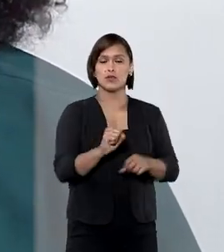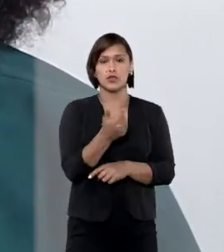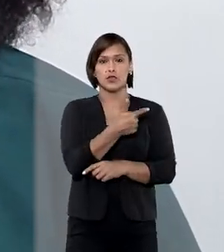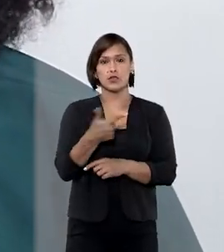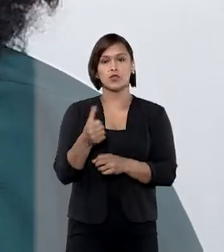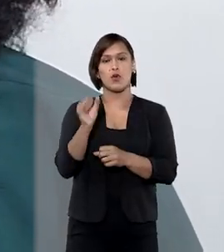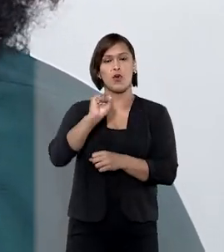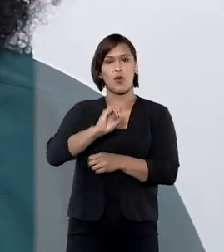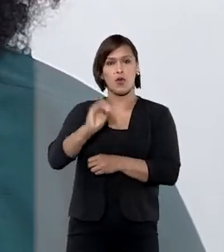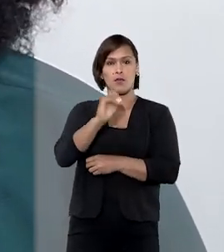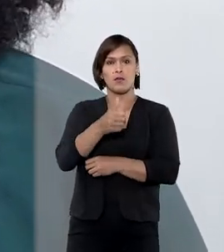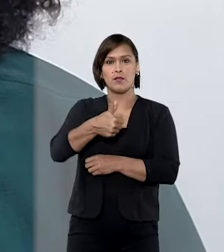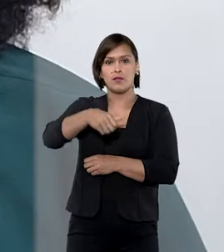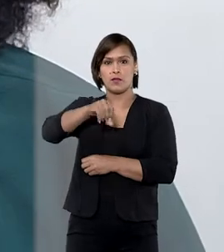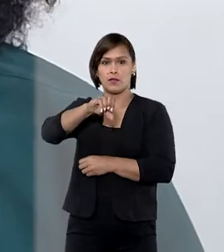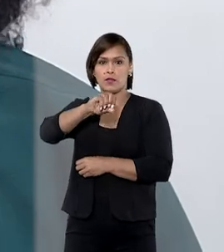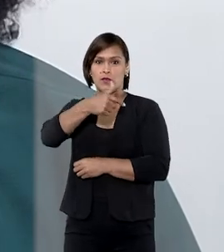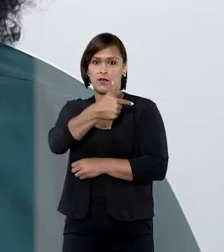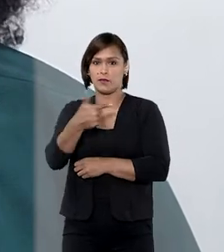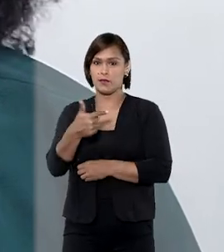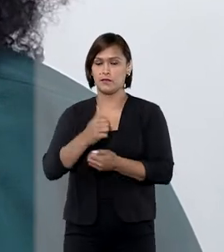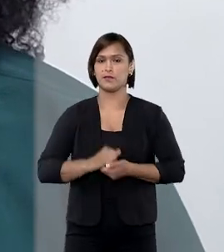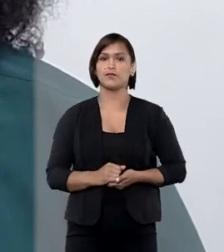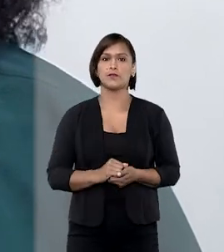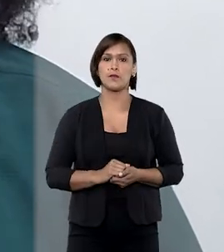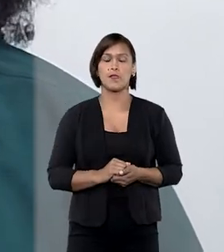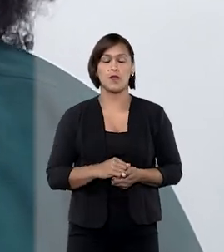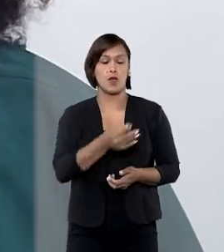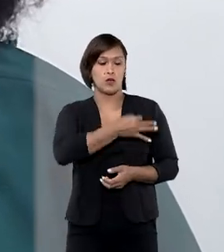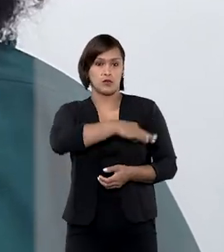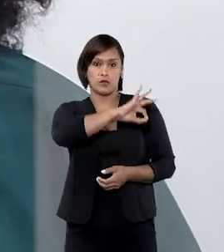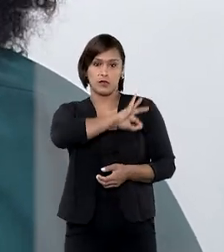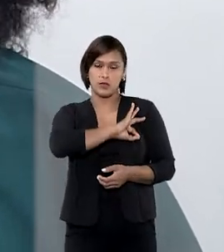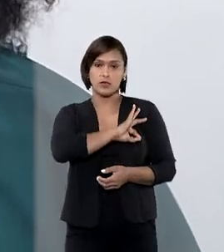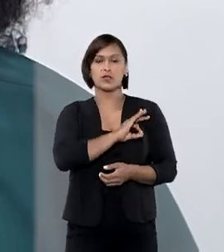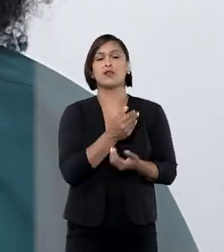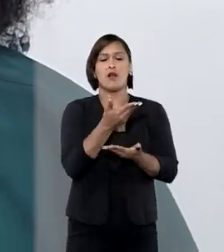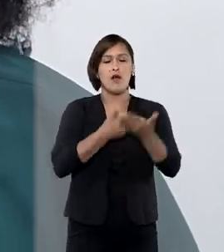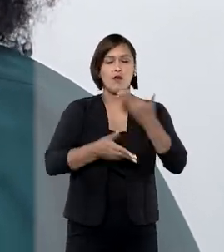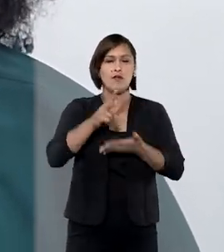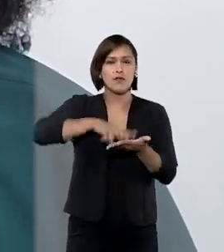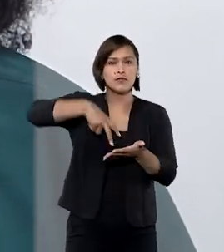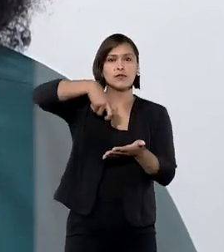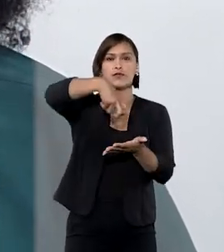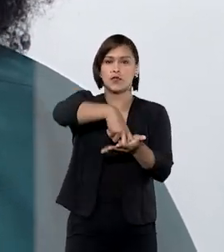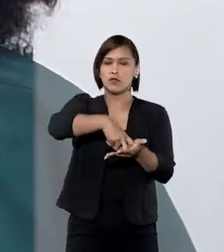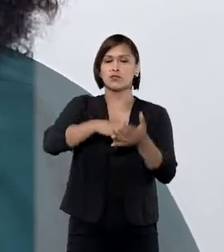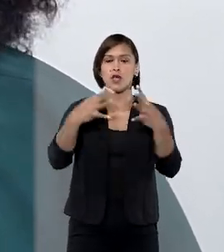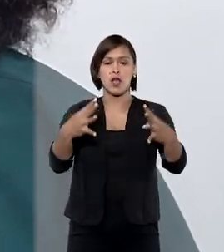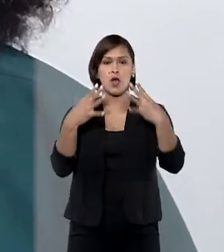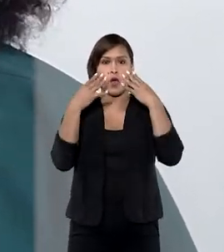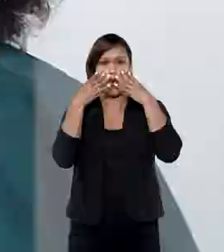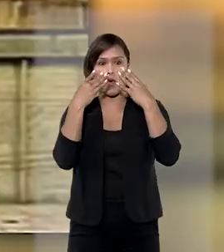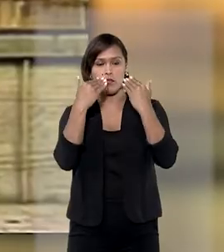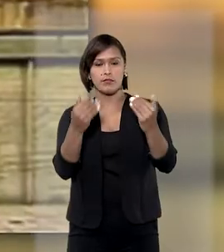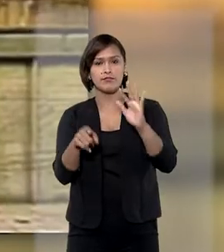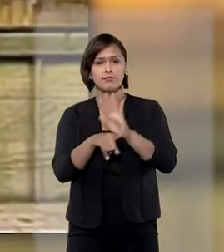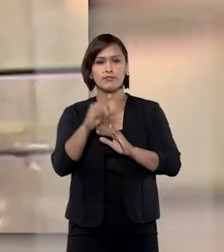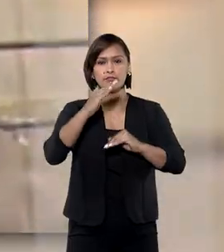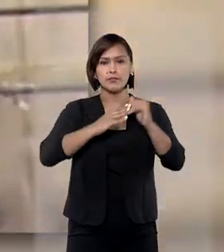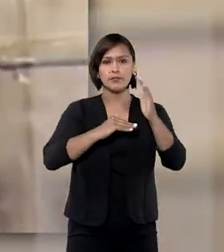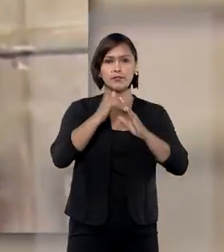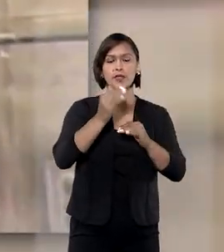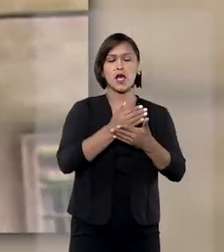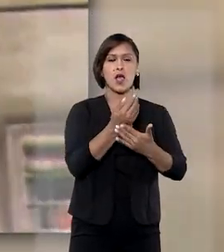de outubro de 1992. Os policiais militares foram condenados no júri popular pela prática de